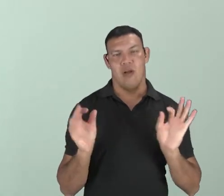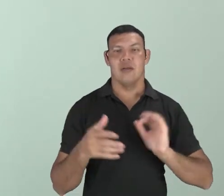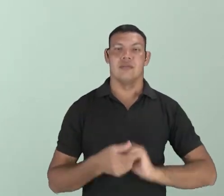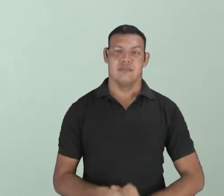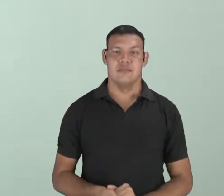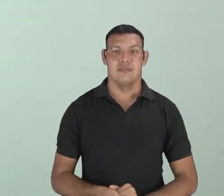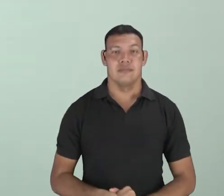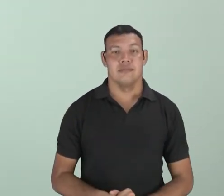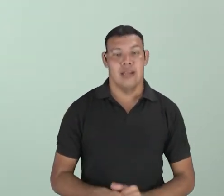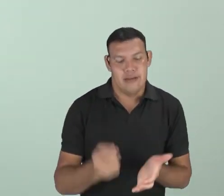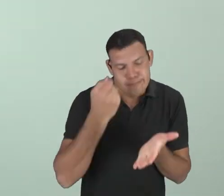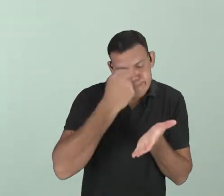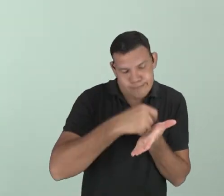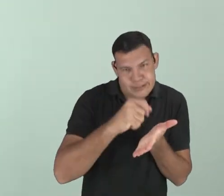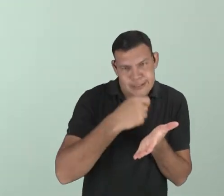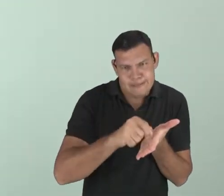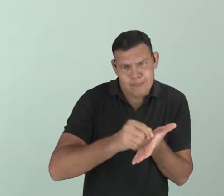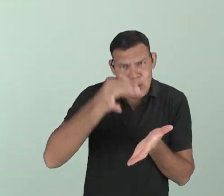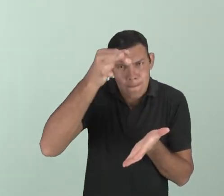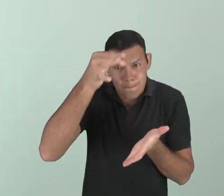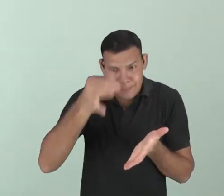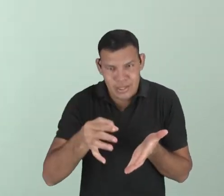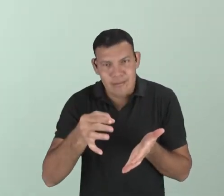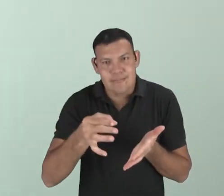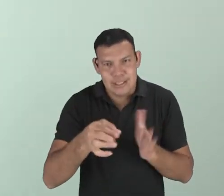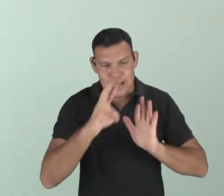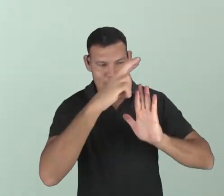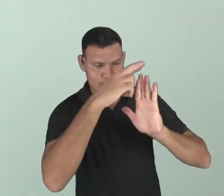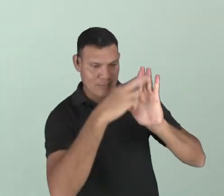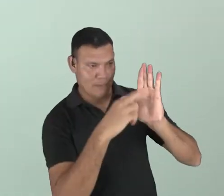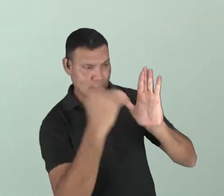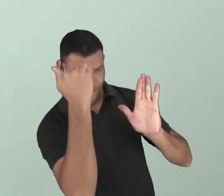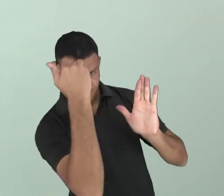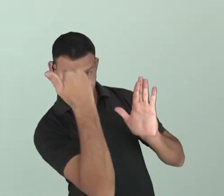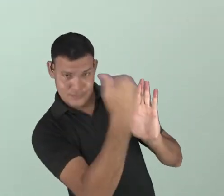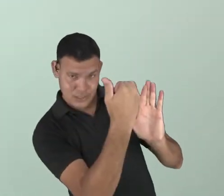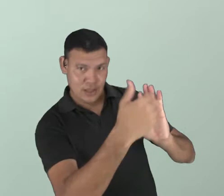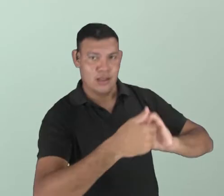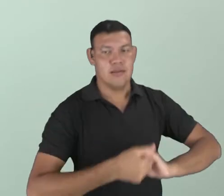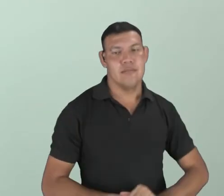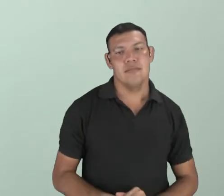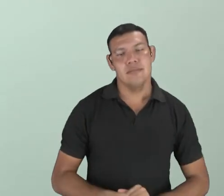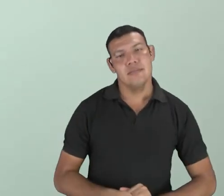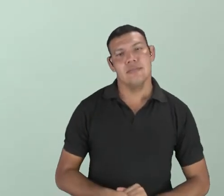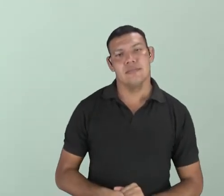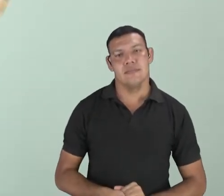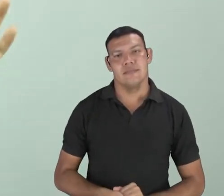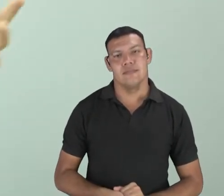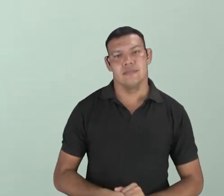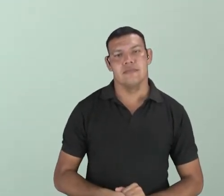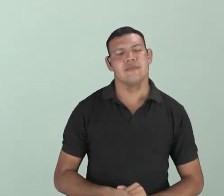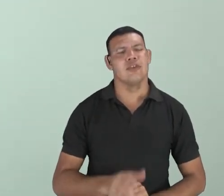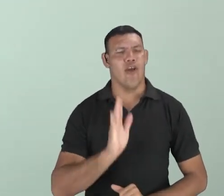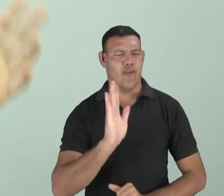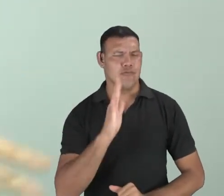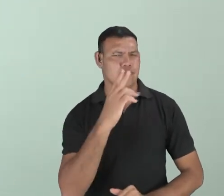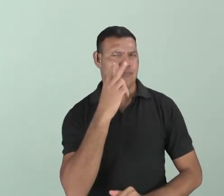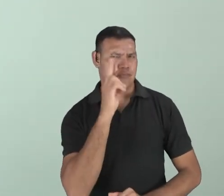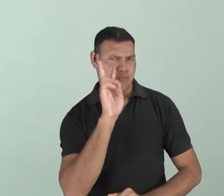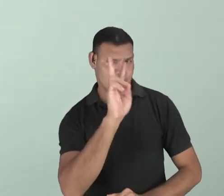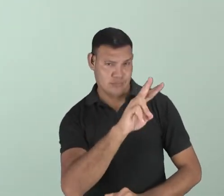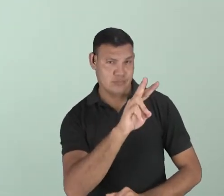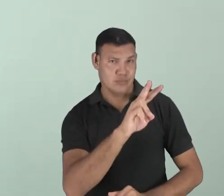culta para saber escrever corretamente, adequadamente naquela situação. Com certeza você já vê alguma placa